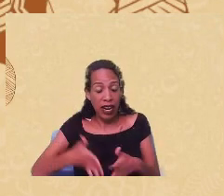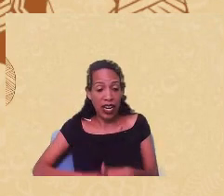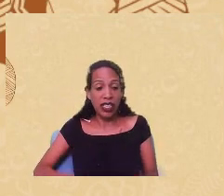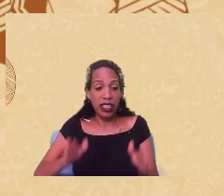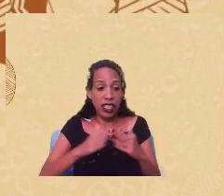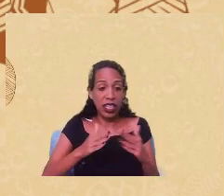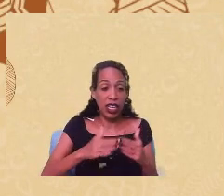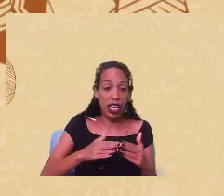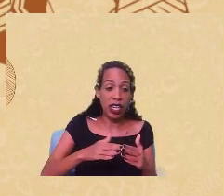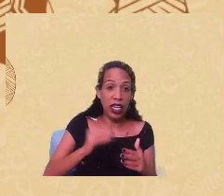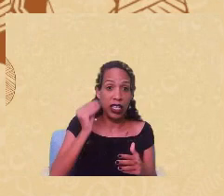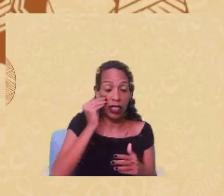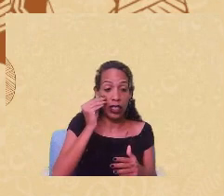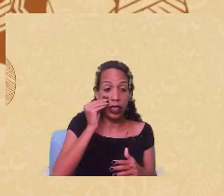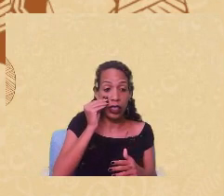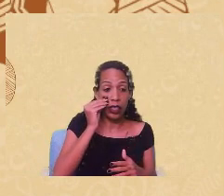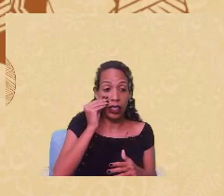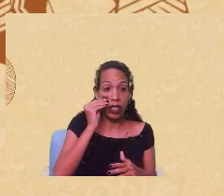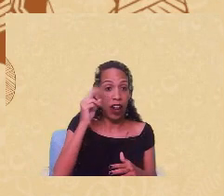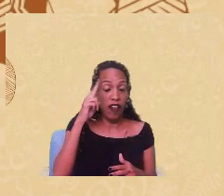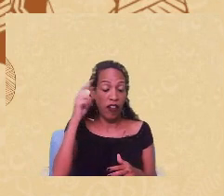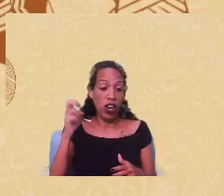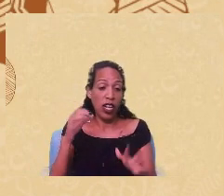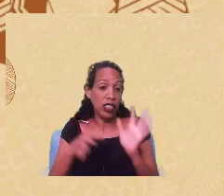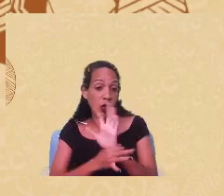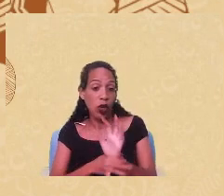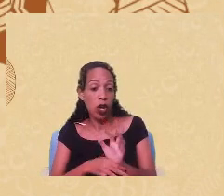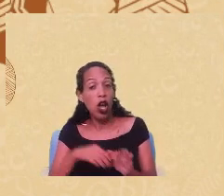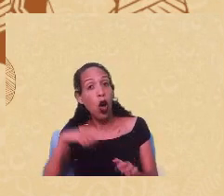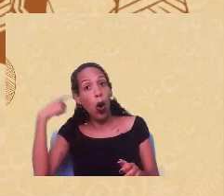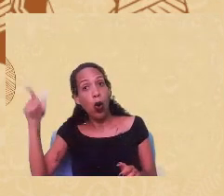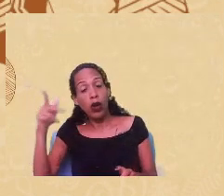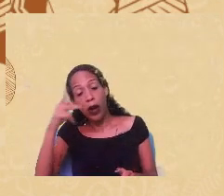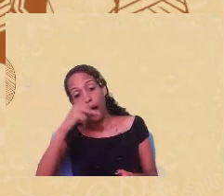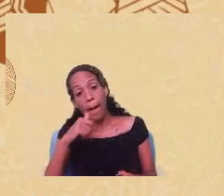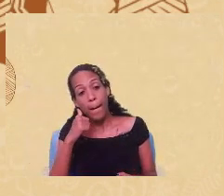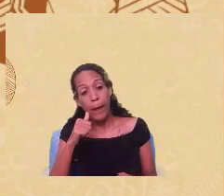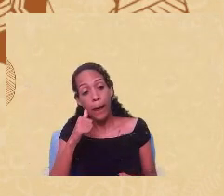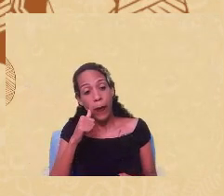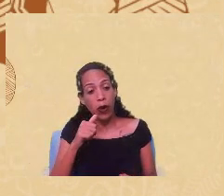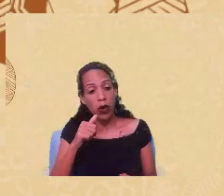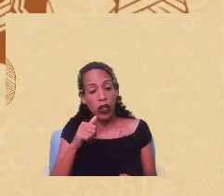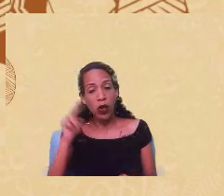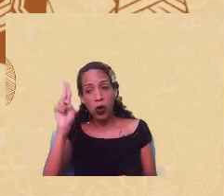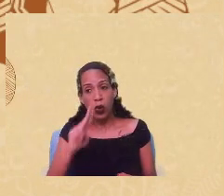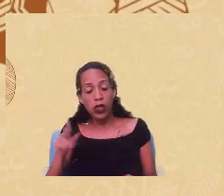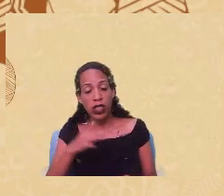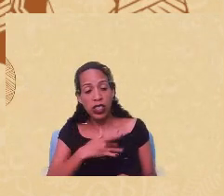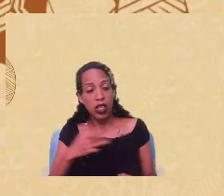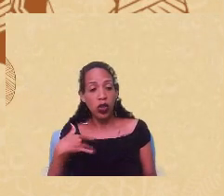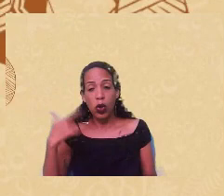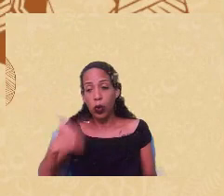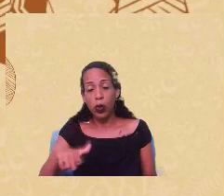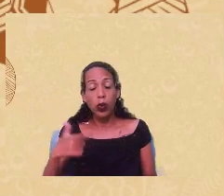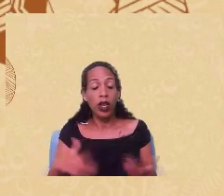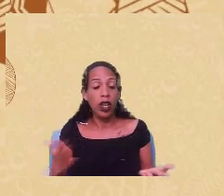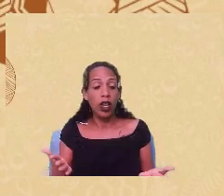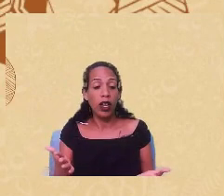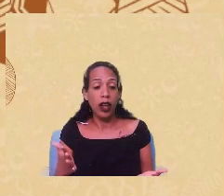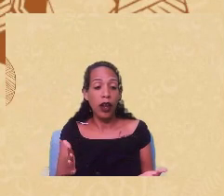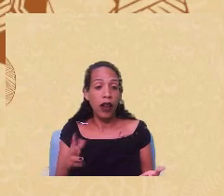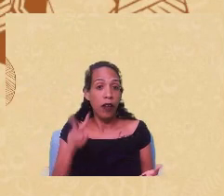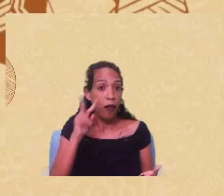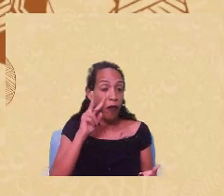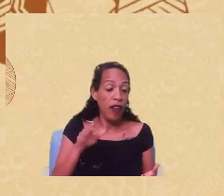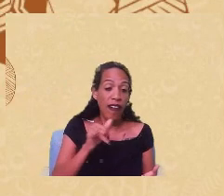experiência sem violência e com segurança enquanto mulheres que usam um serviço único de saúde não vão ter essa experiência. Enquanto a gente vê, por